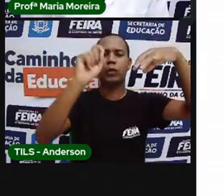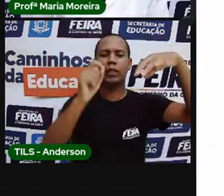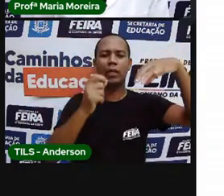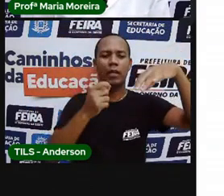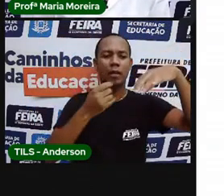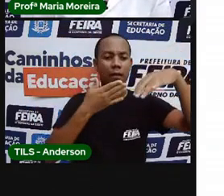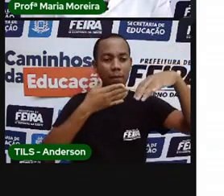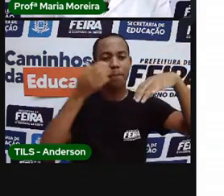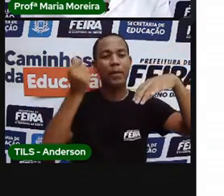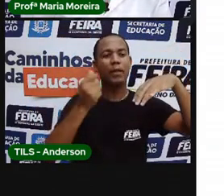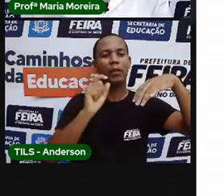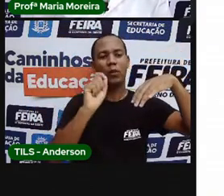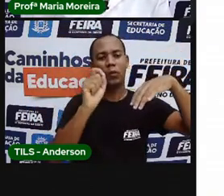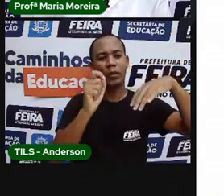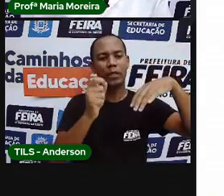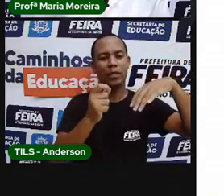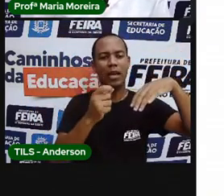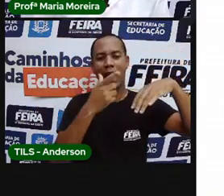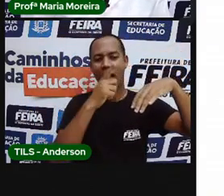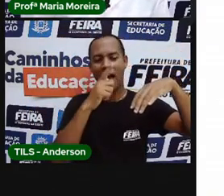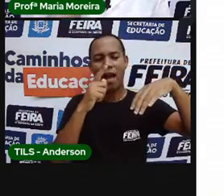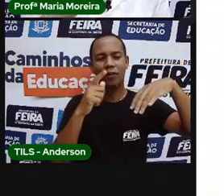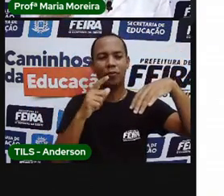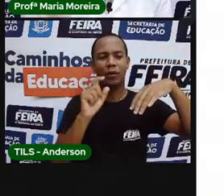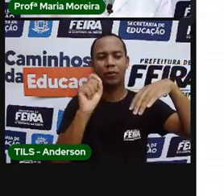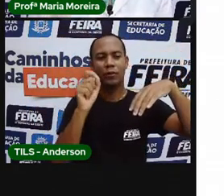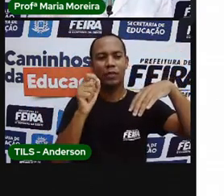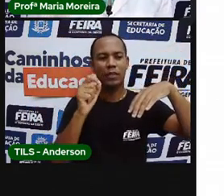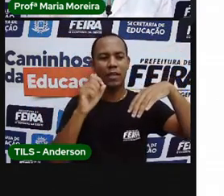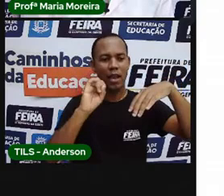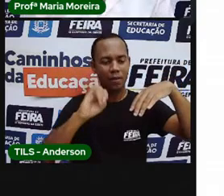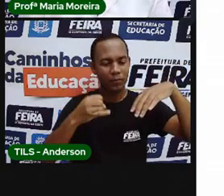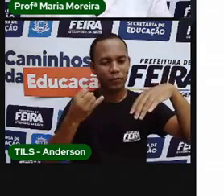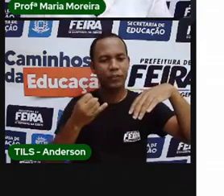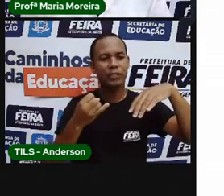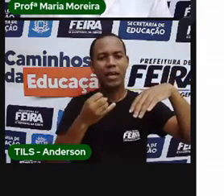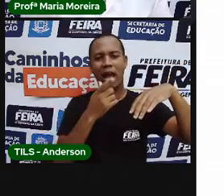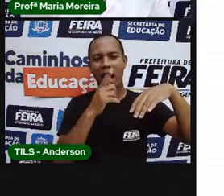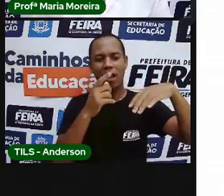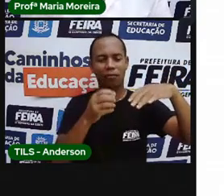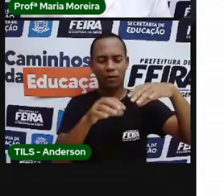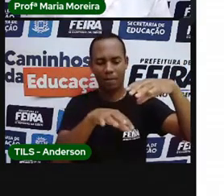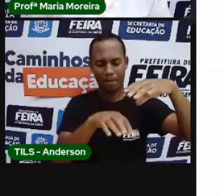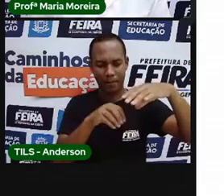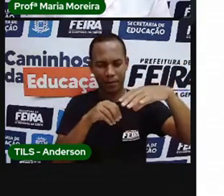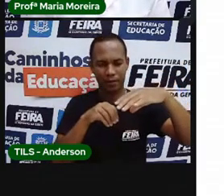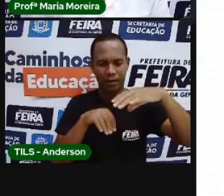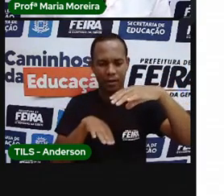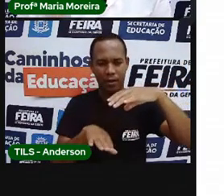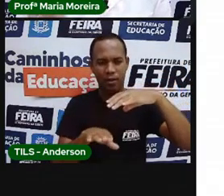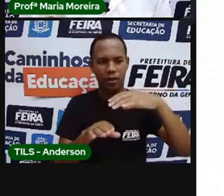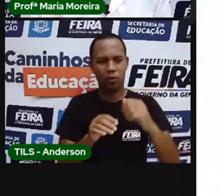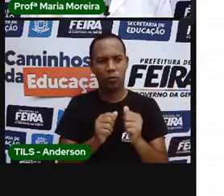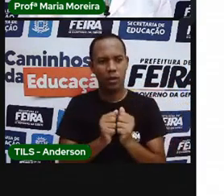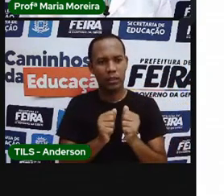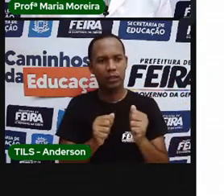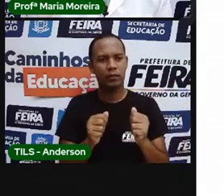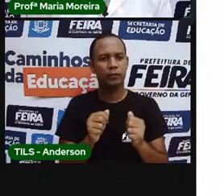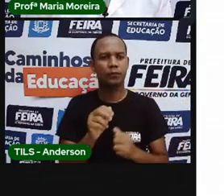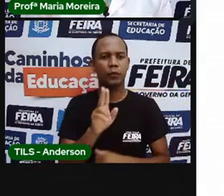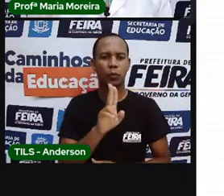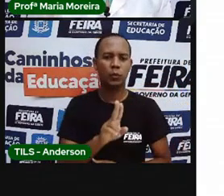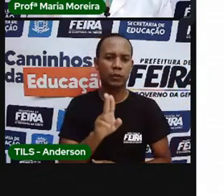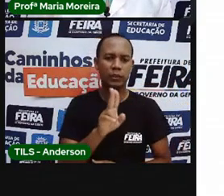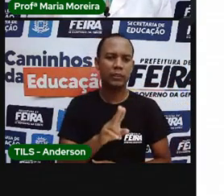dias. Então, aproveitar essa água, recolher essa água, fazer recolher essa água, utilizar pra